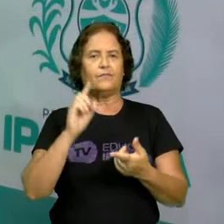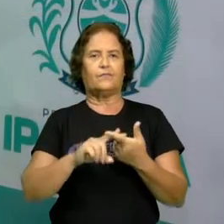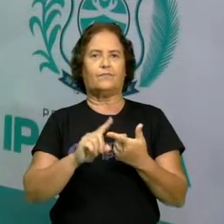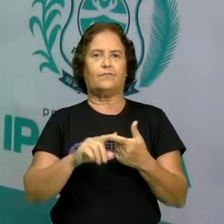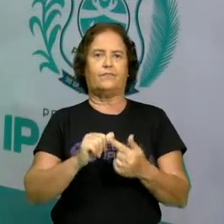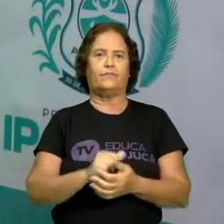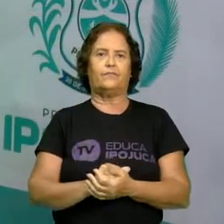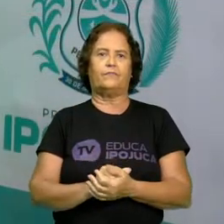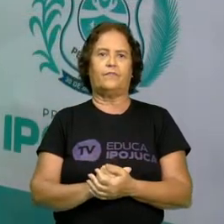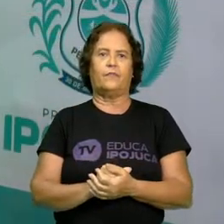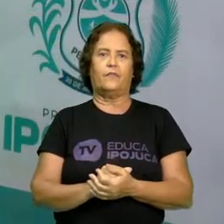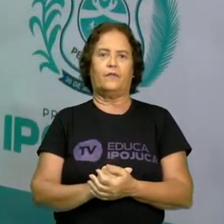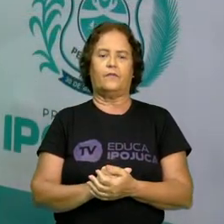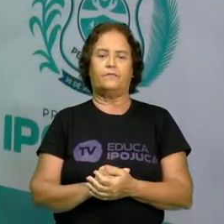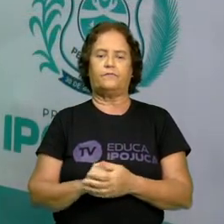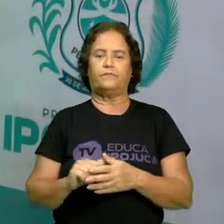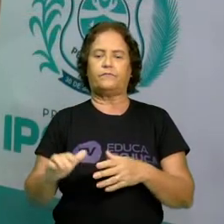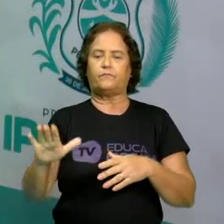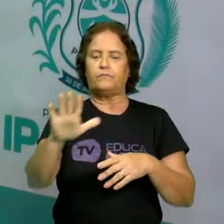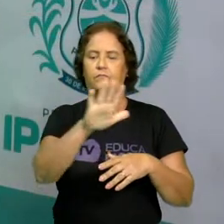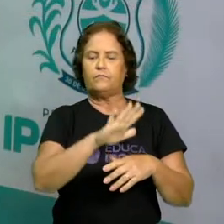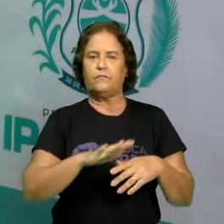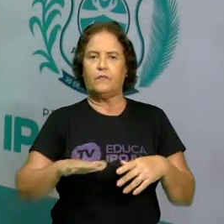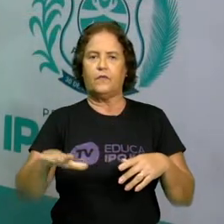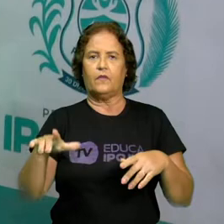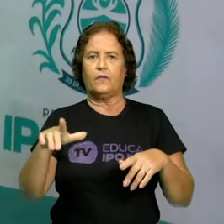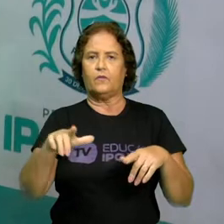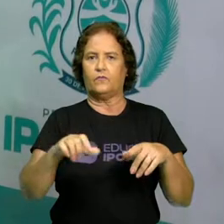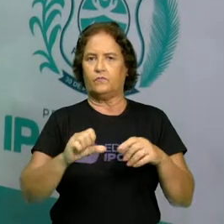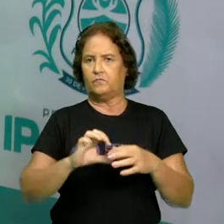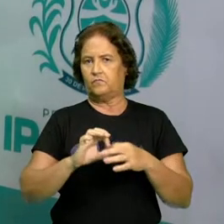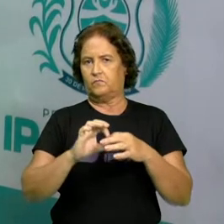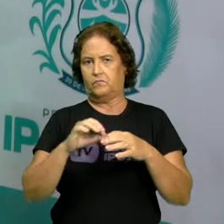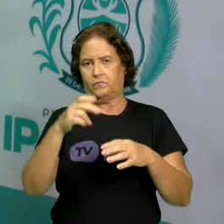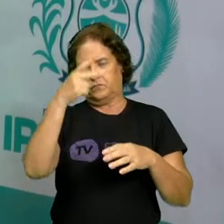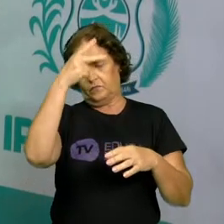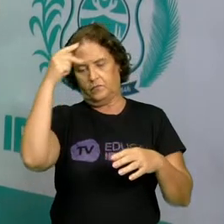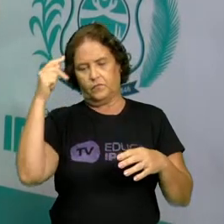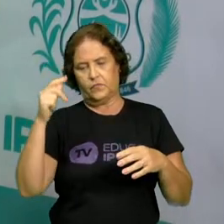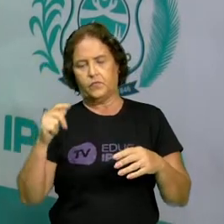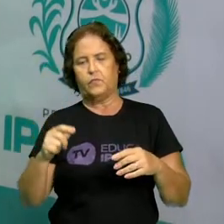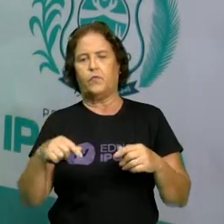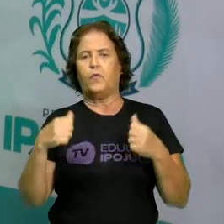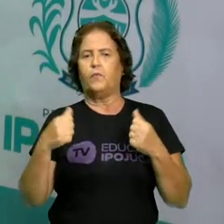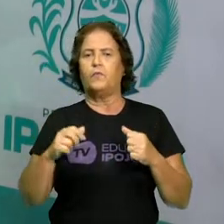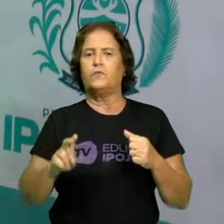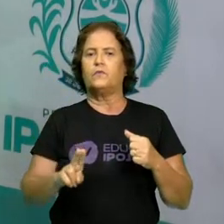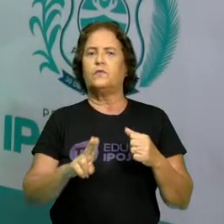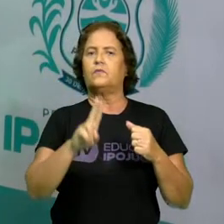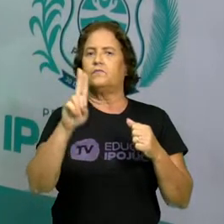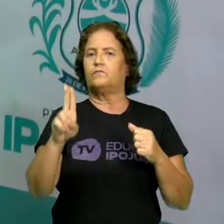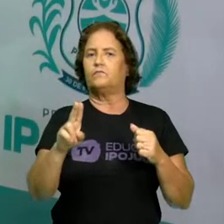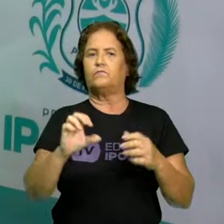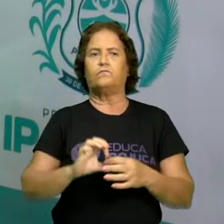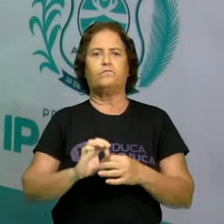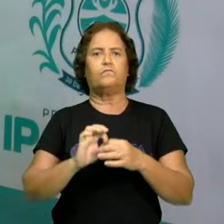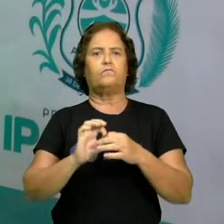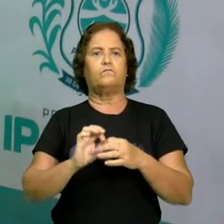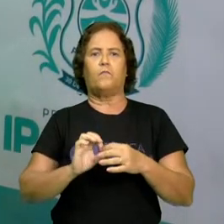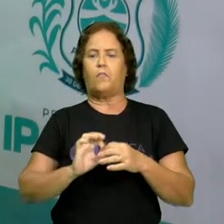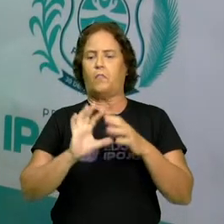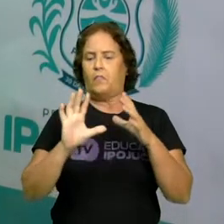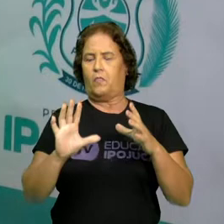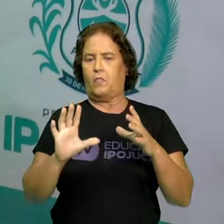Os espaços públicos são usados e precisam ser explorados, ainda mais pelos habitantes, a